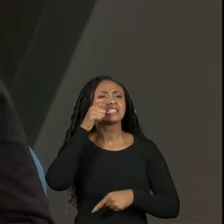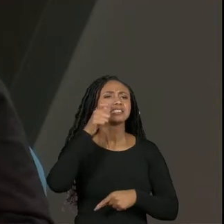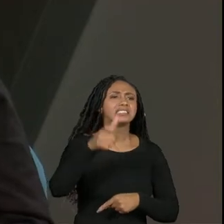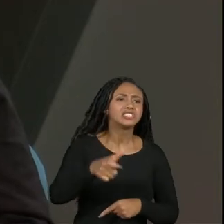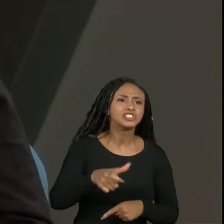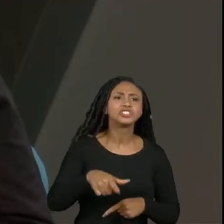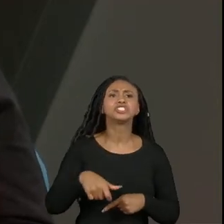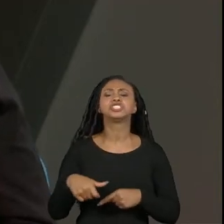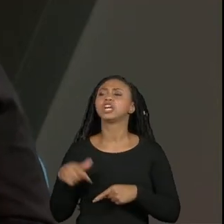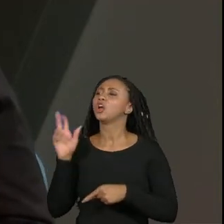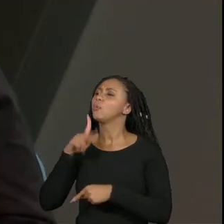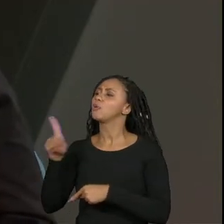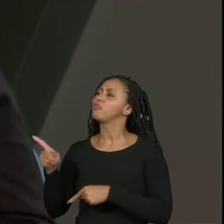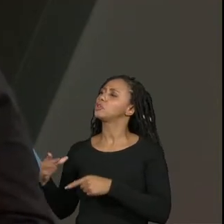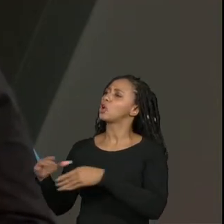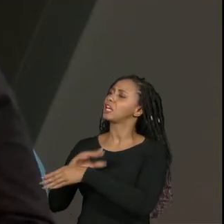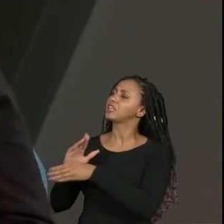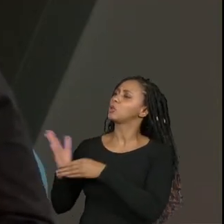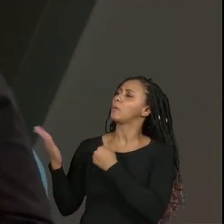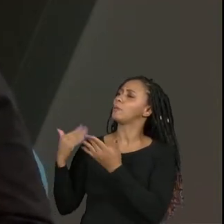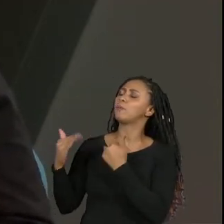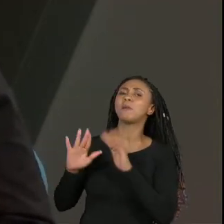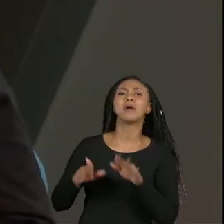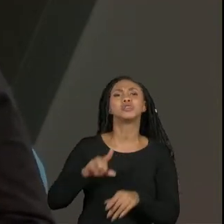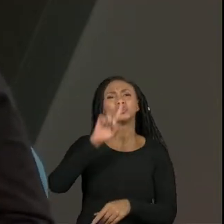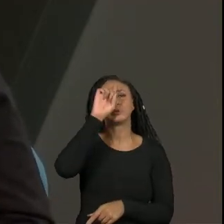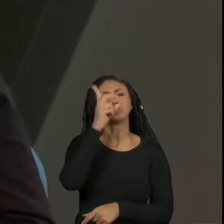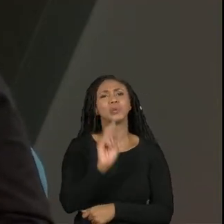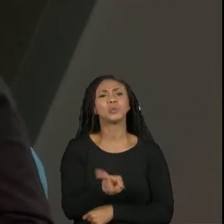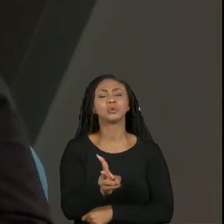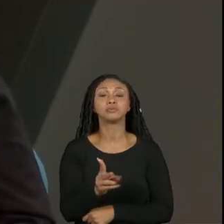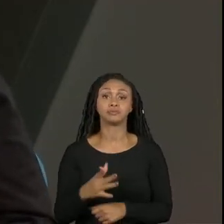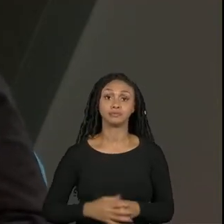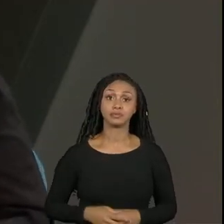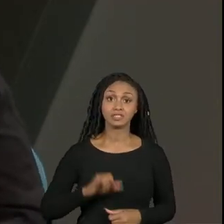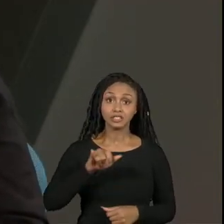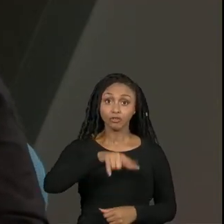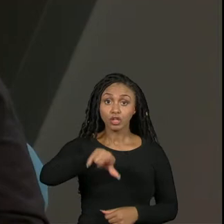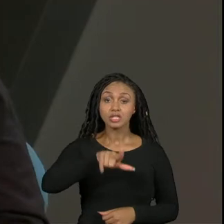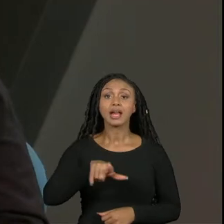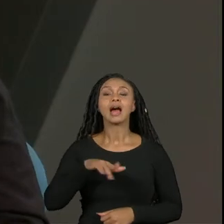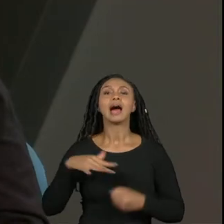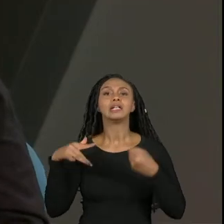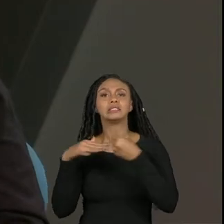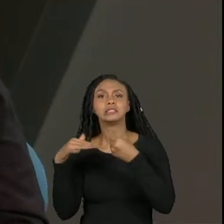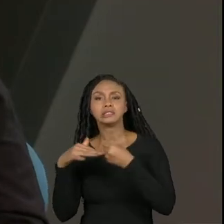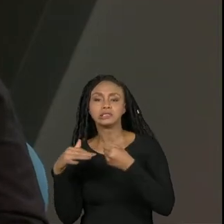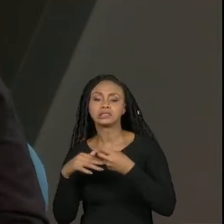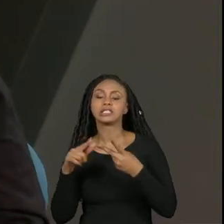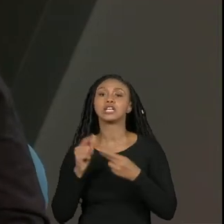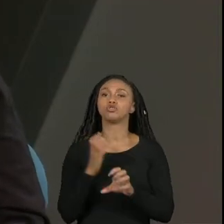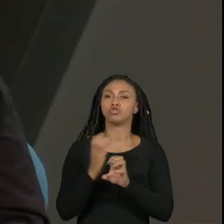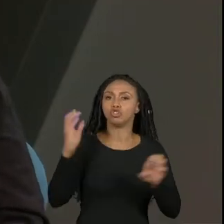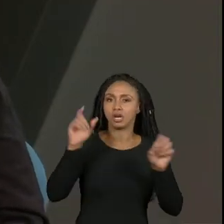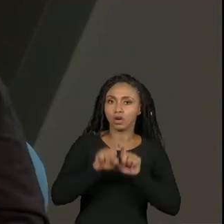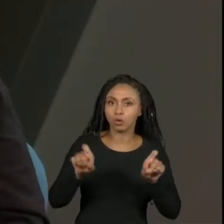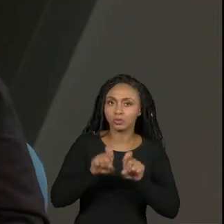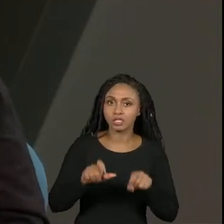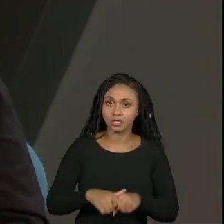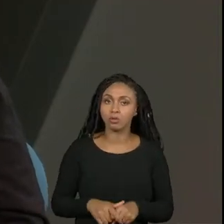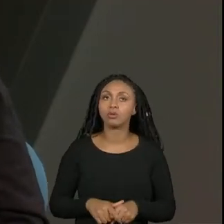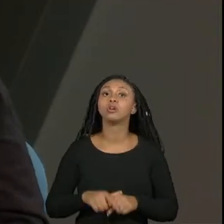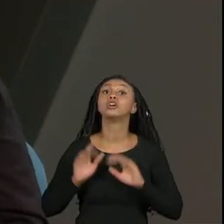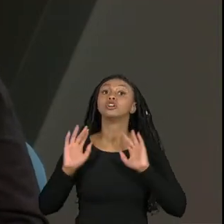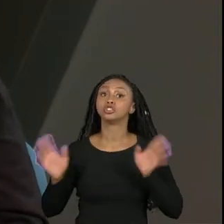live falei com o orientador de polo e ainda tenho dúvida alunos de ciências de dados e de engenharia da computação estão